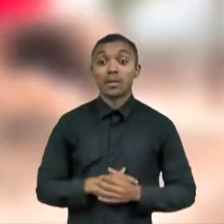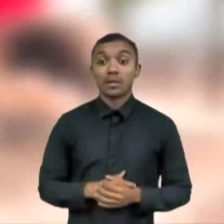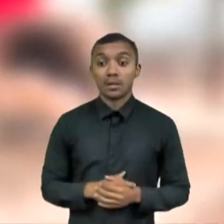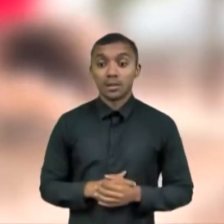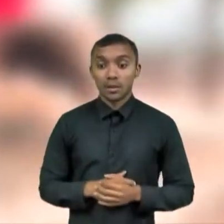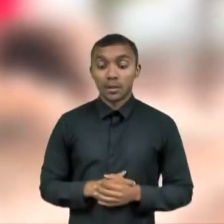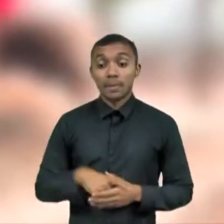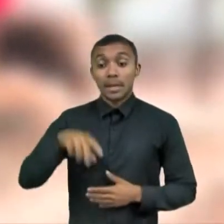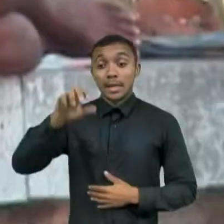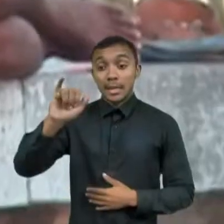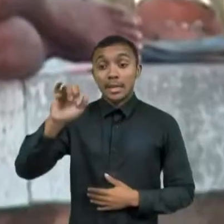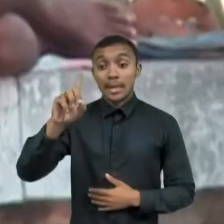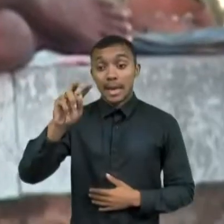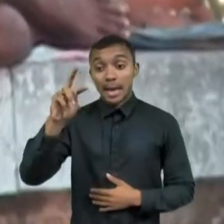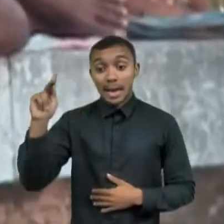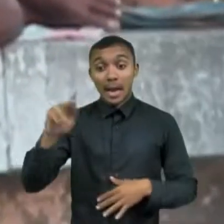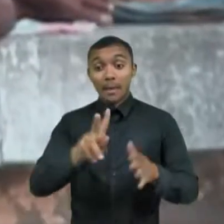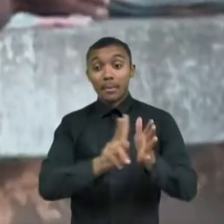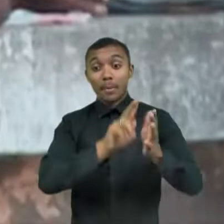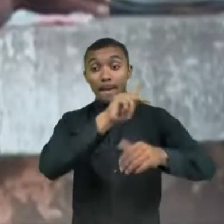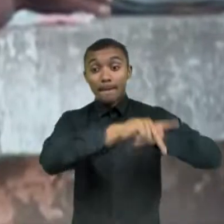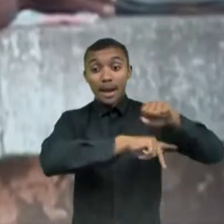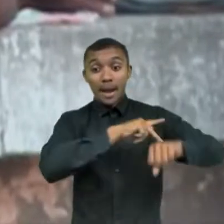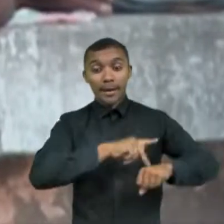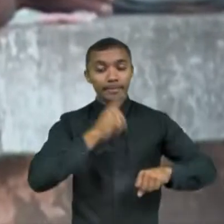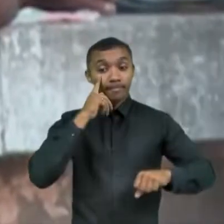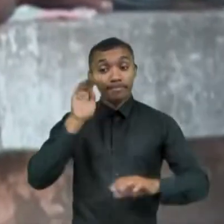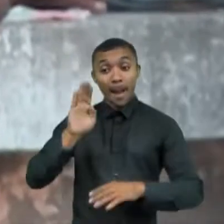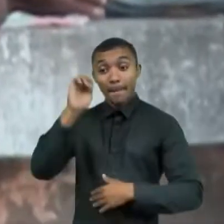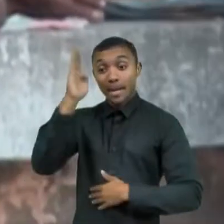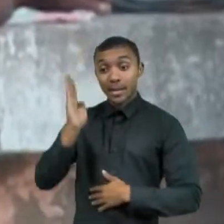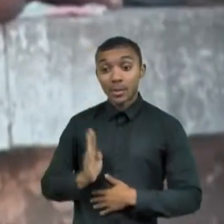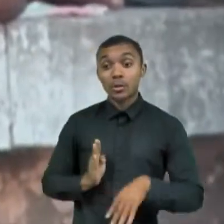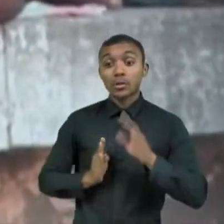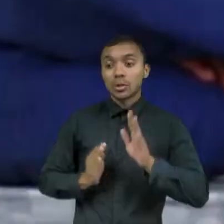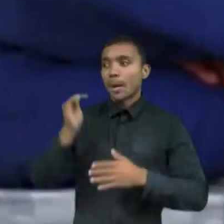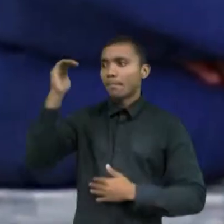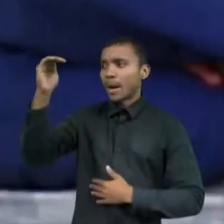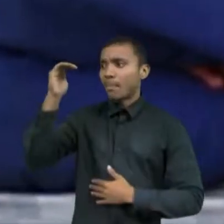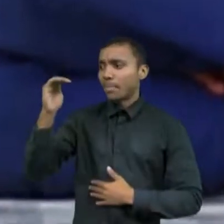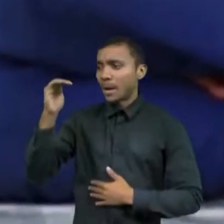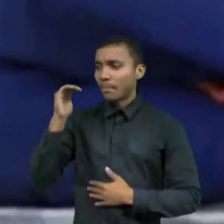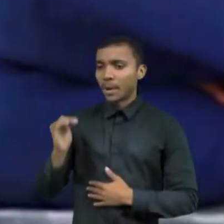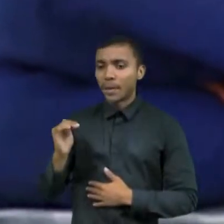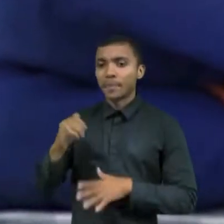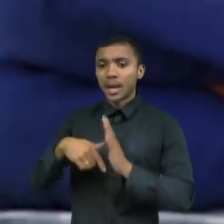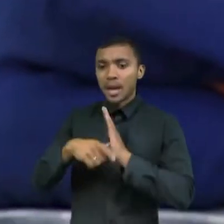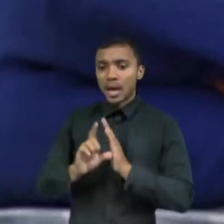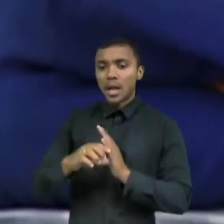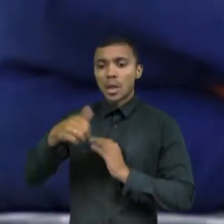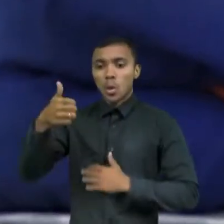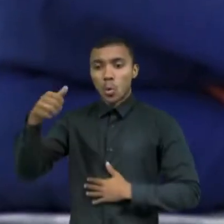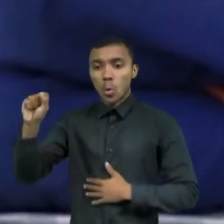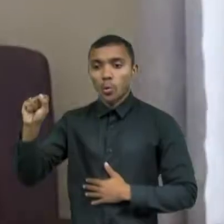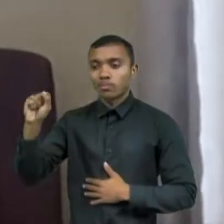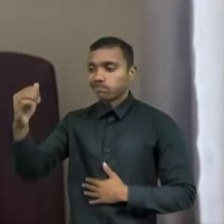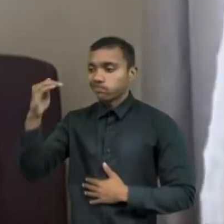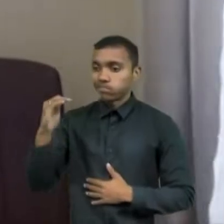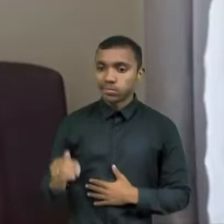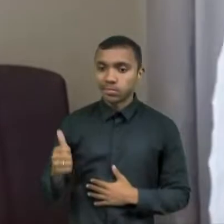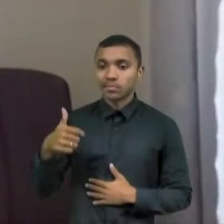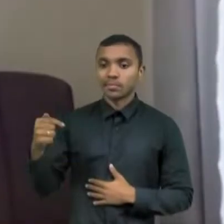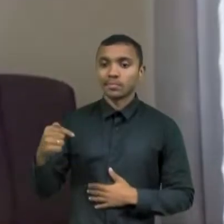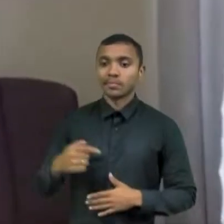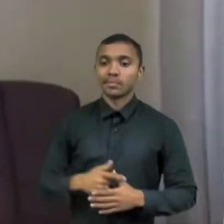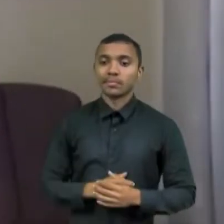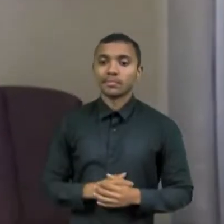desenvolvimento dos países, o Brasil caiu três posições, passando de 84º para 87º. Para